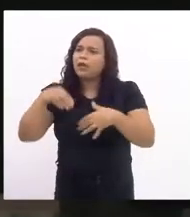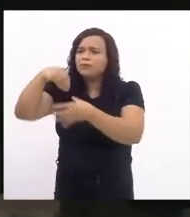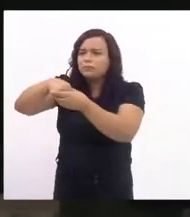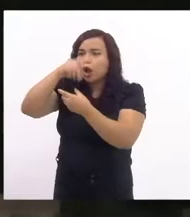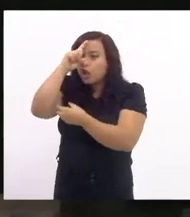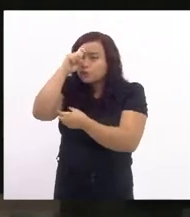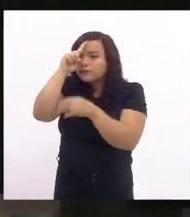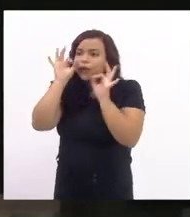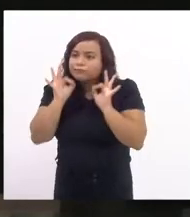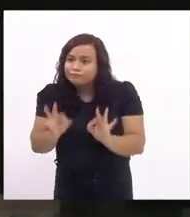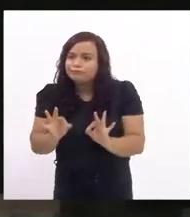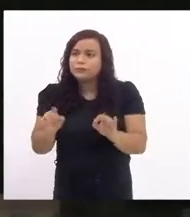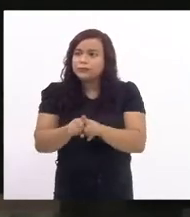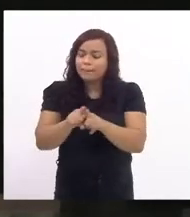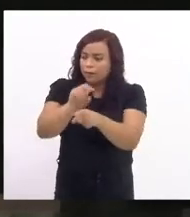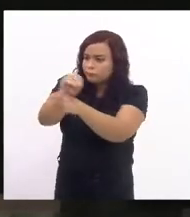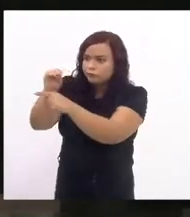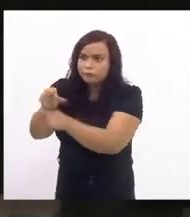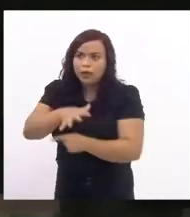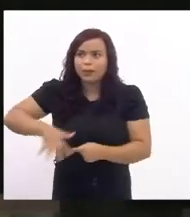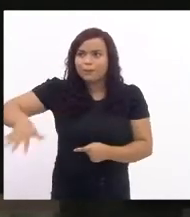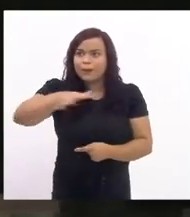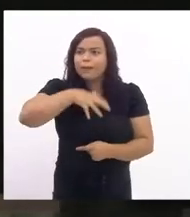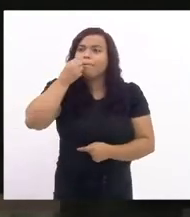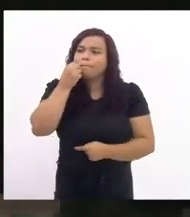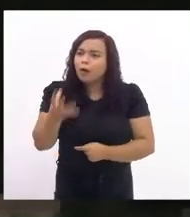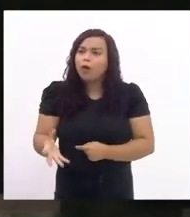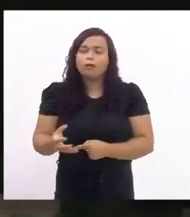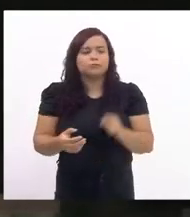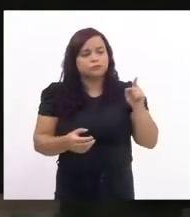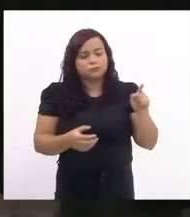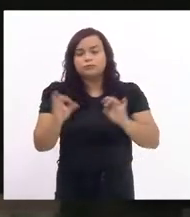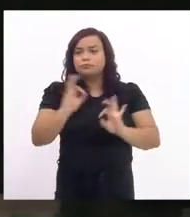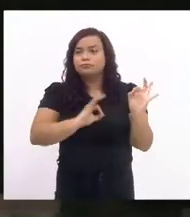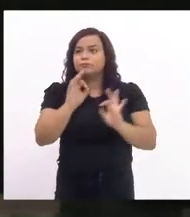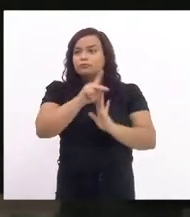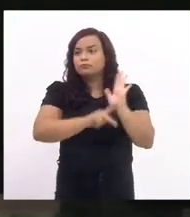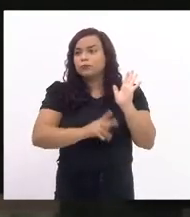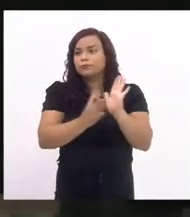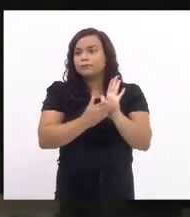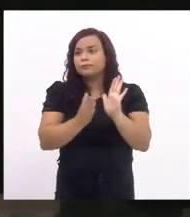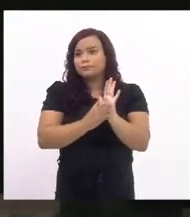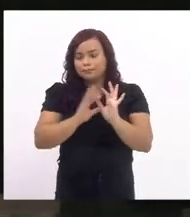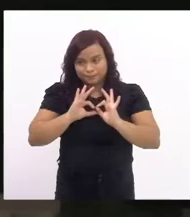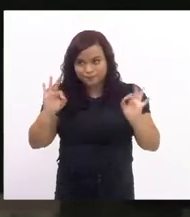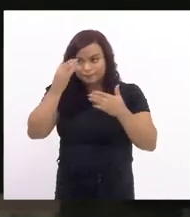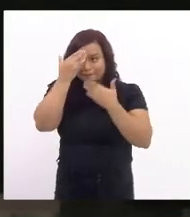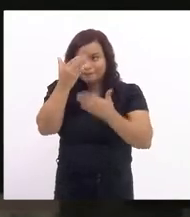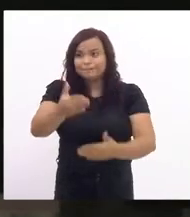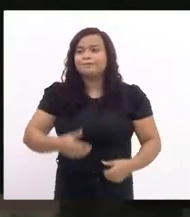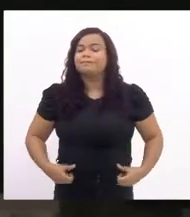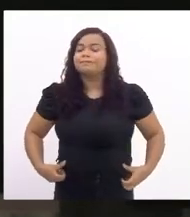forma adequada nesse ambiente que vossa excelência está for opondo é isso aí obrigado